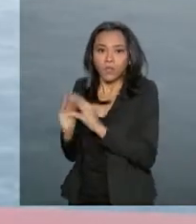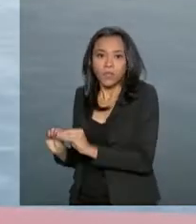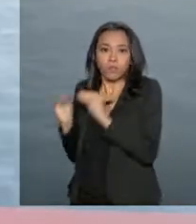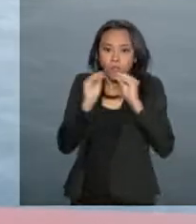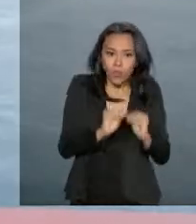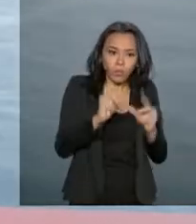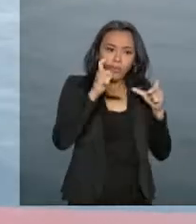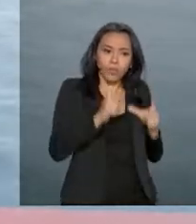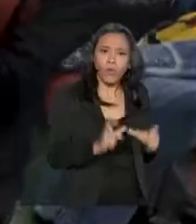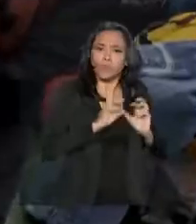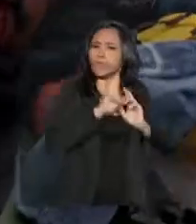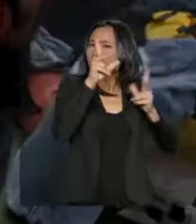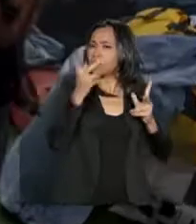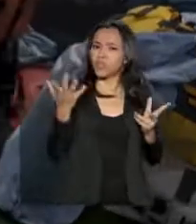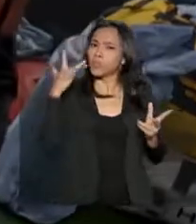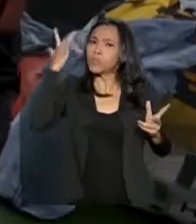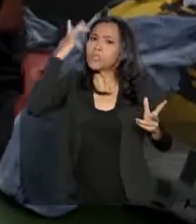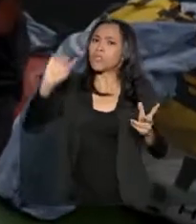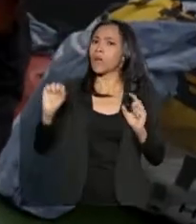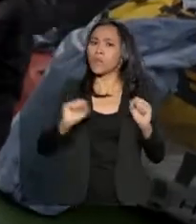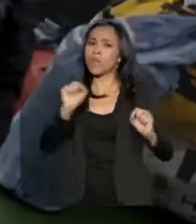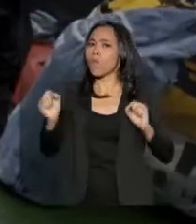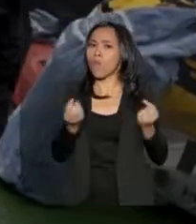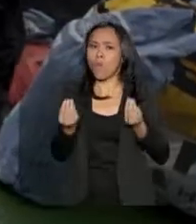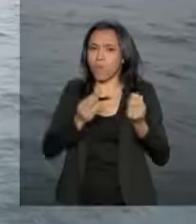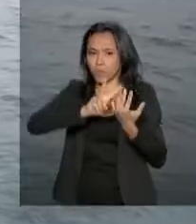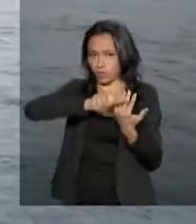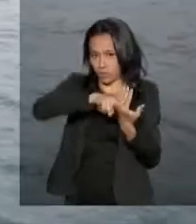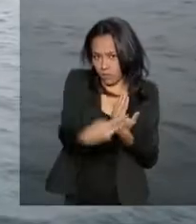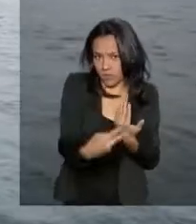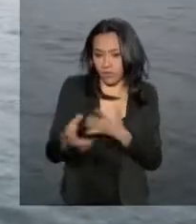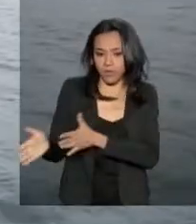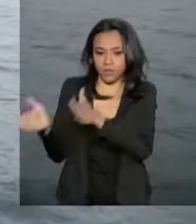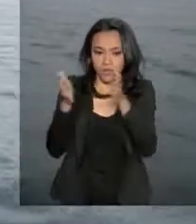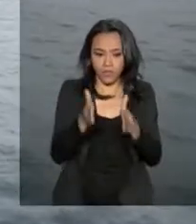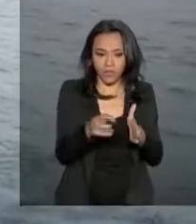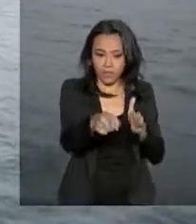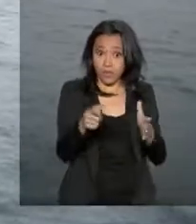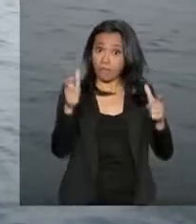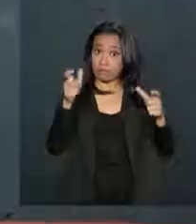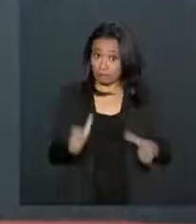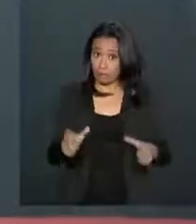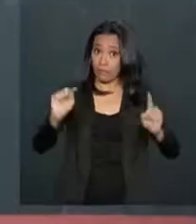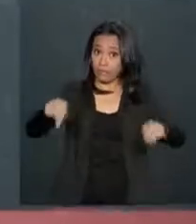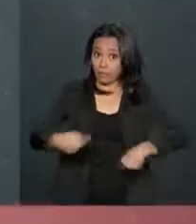a essas mudanças. No local, as condições vão ser bem desafiadoras.